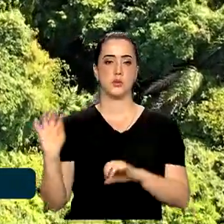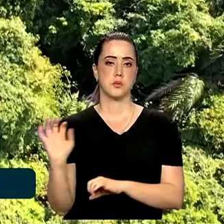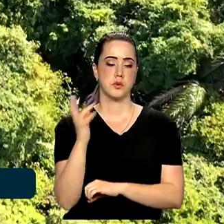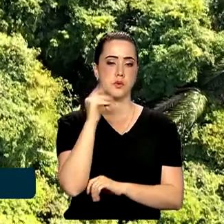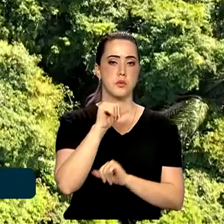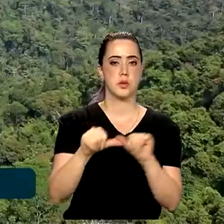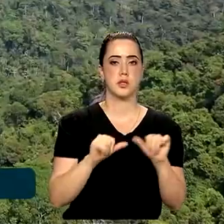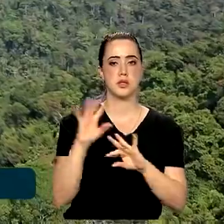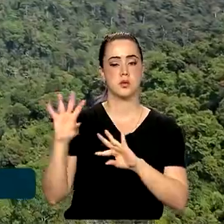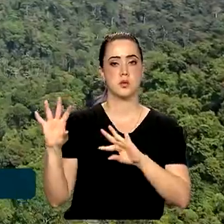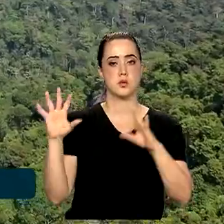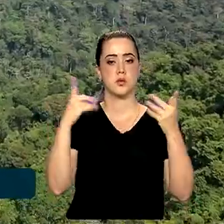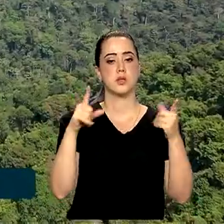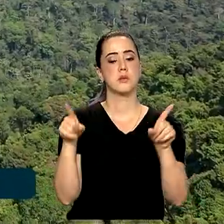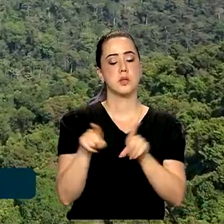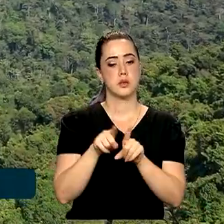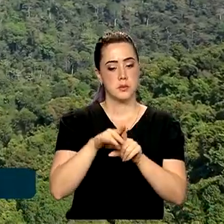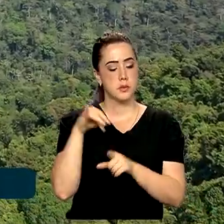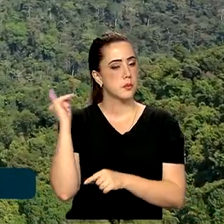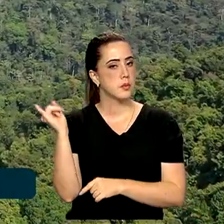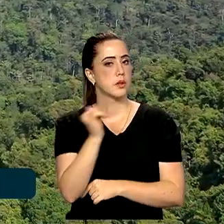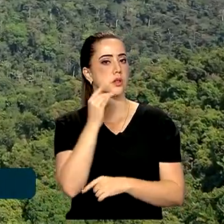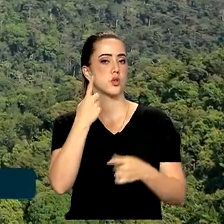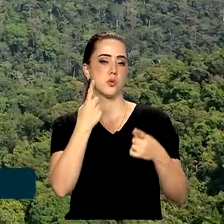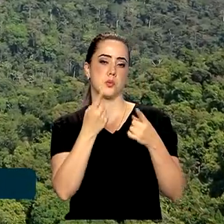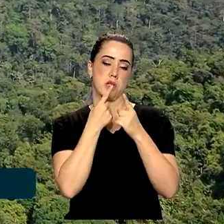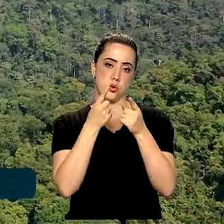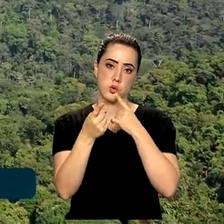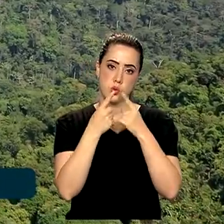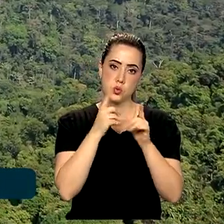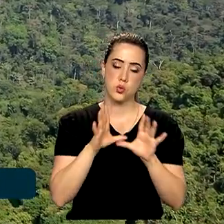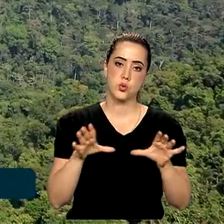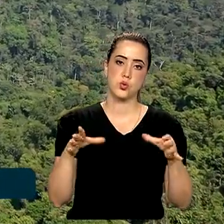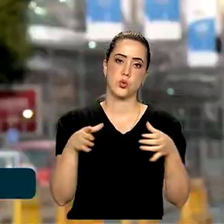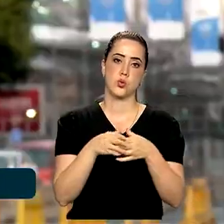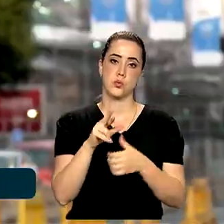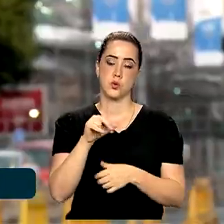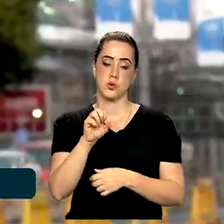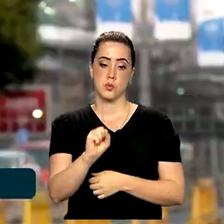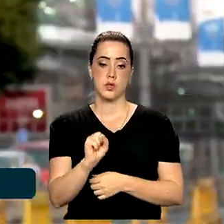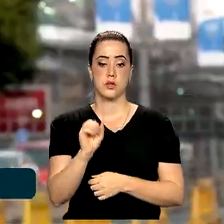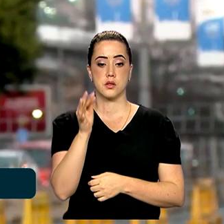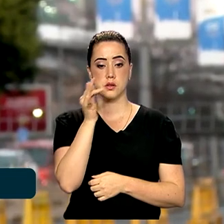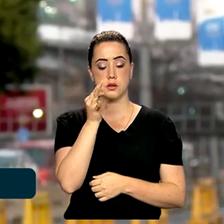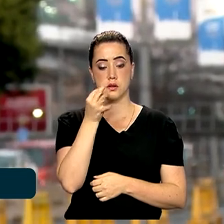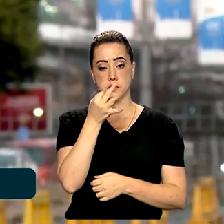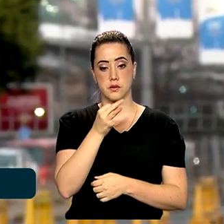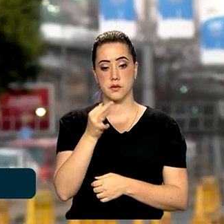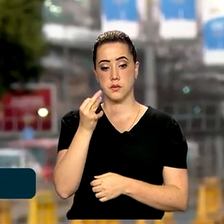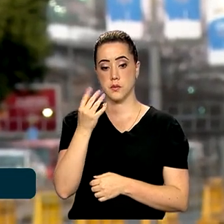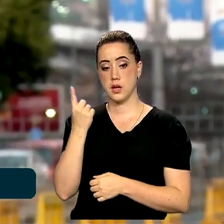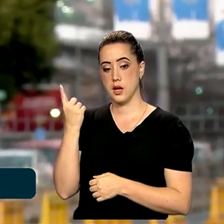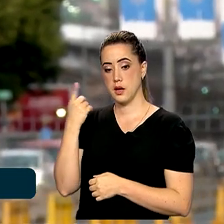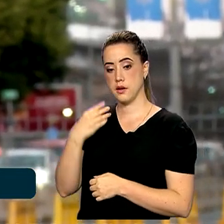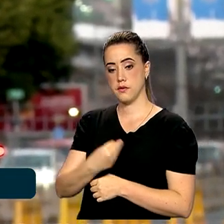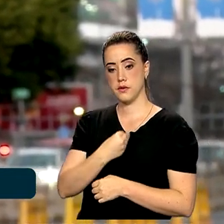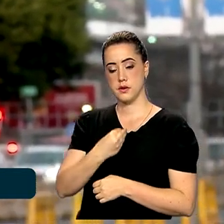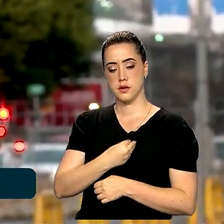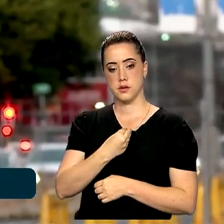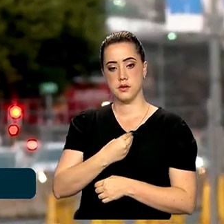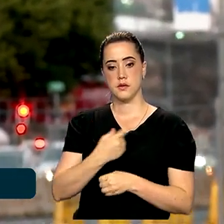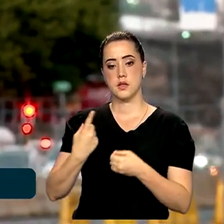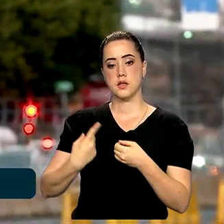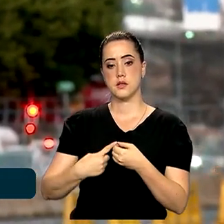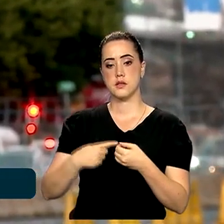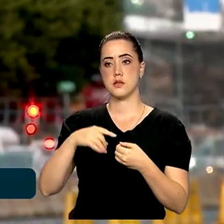mudanças do clima também deve dominar os debates da cúpula do BRICS. Franci mora em Joanesburgo e foi surpreendido